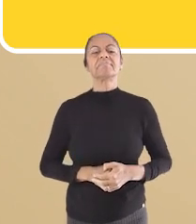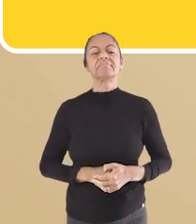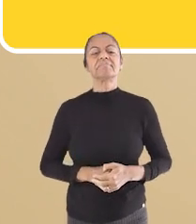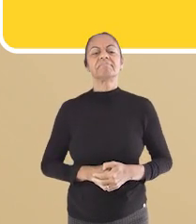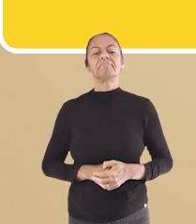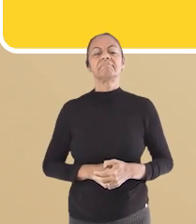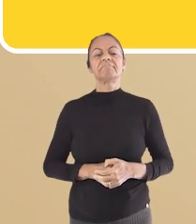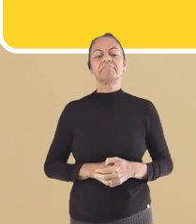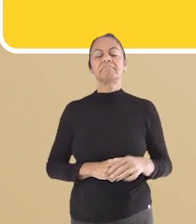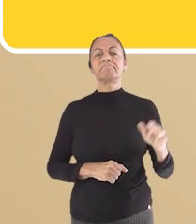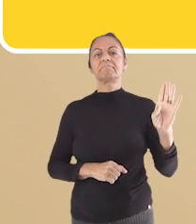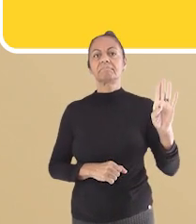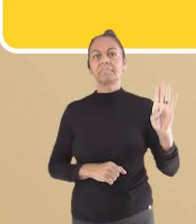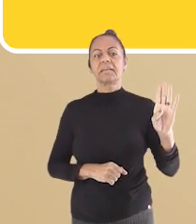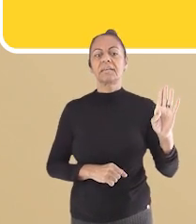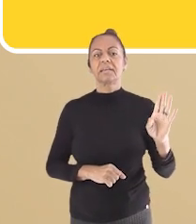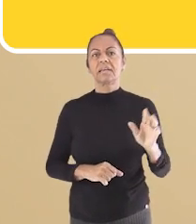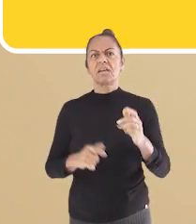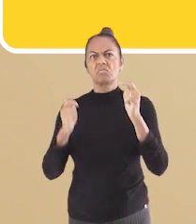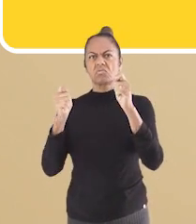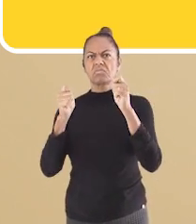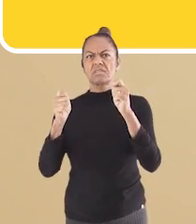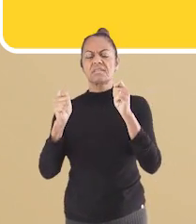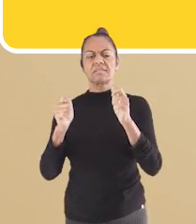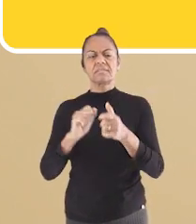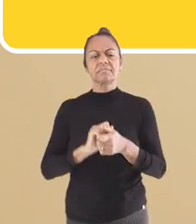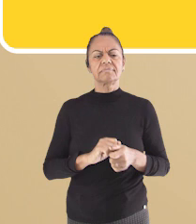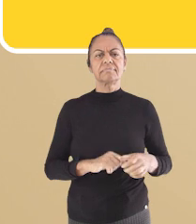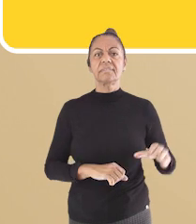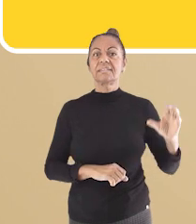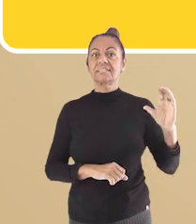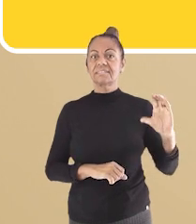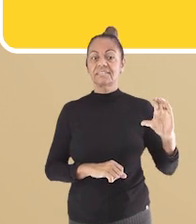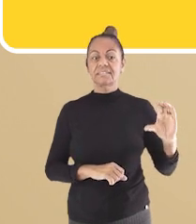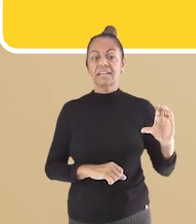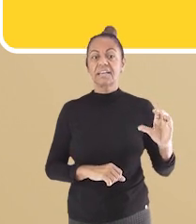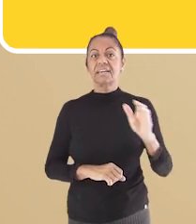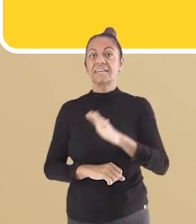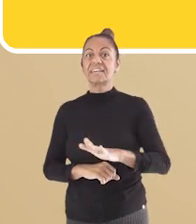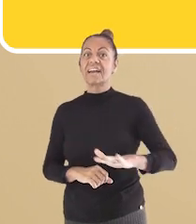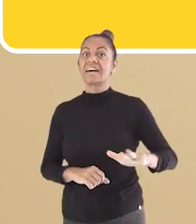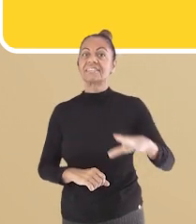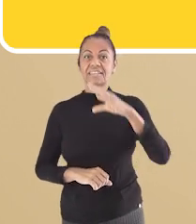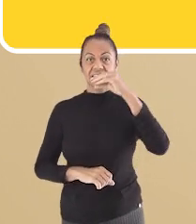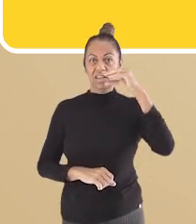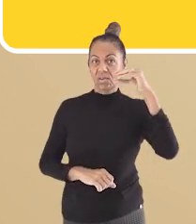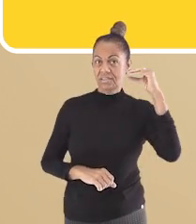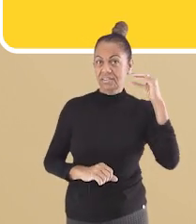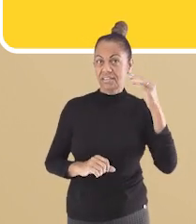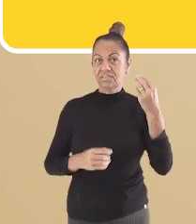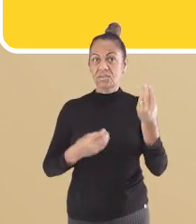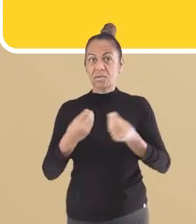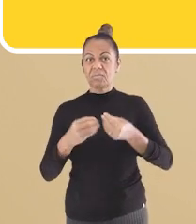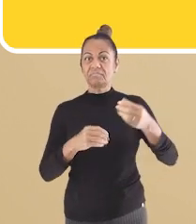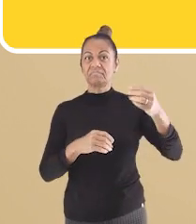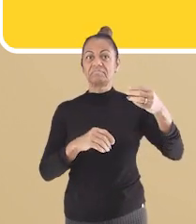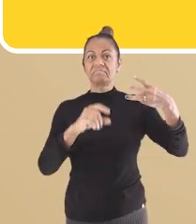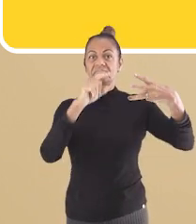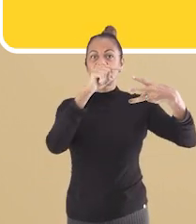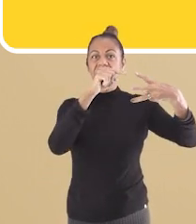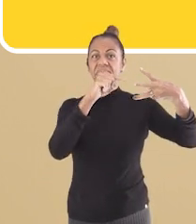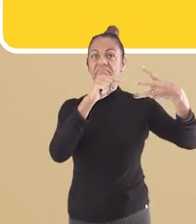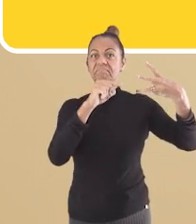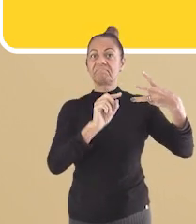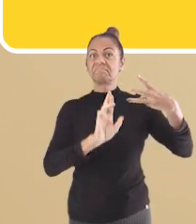Letra B. Mobilizem e digam. Ou letra C. Crianças e adolescentes?